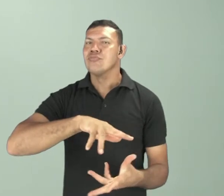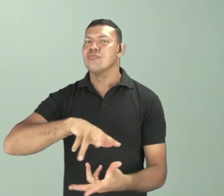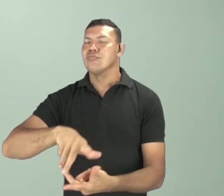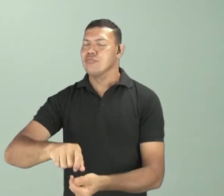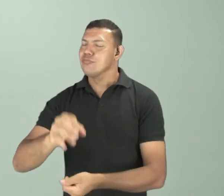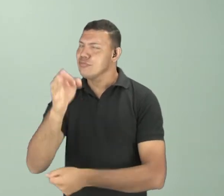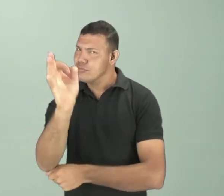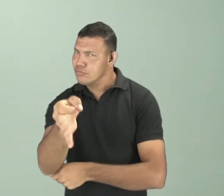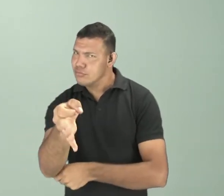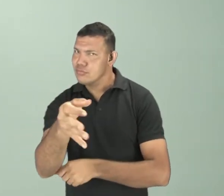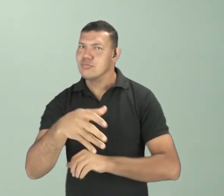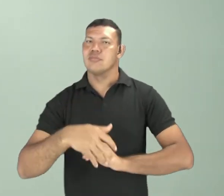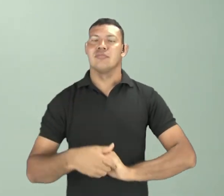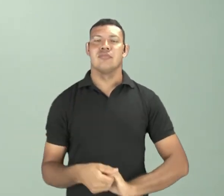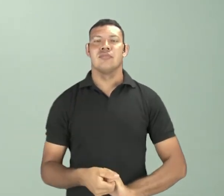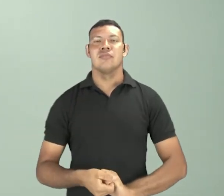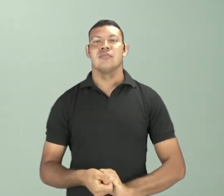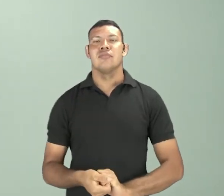certo?